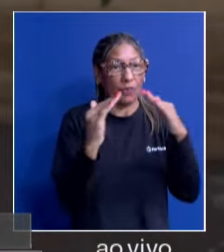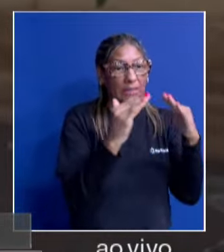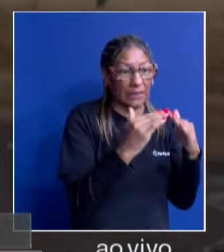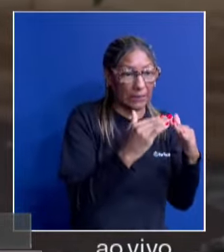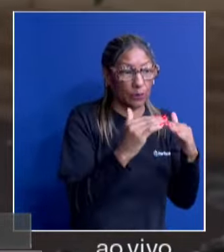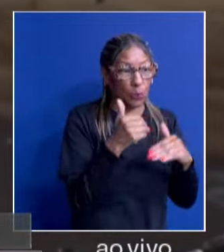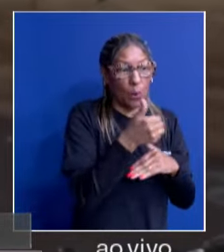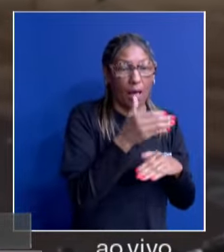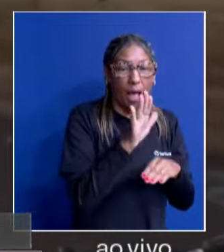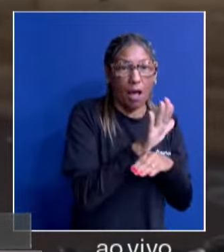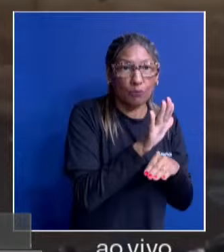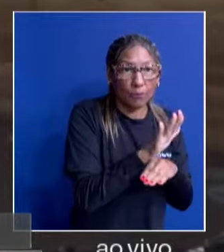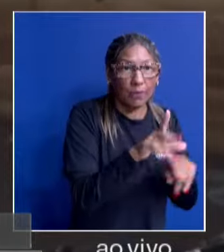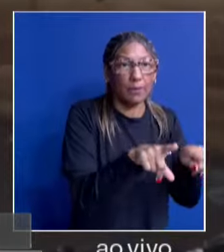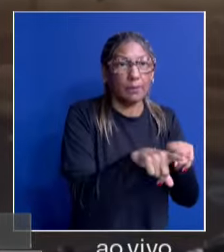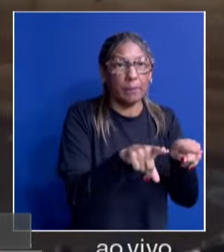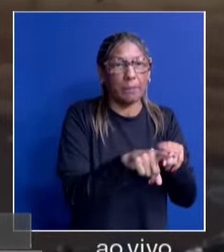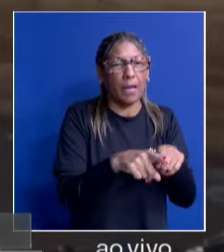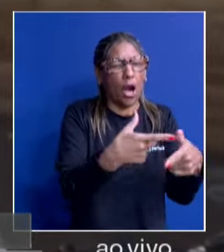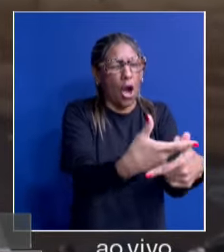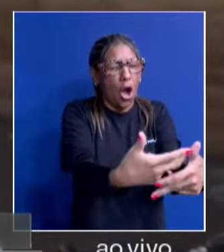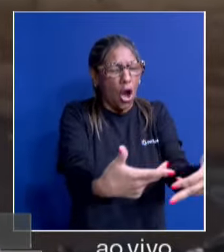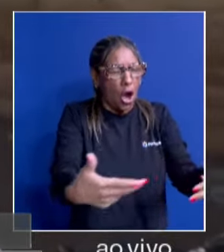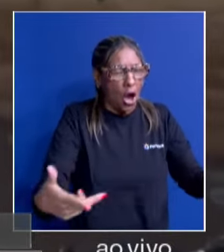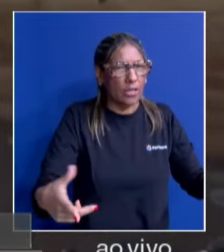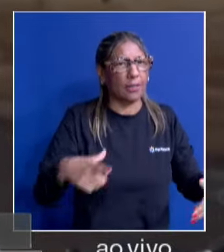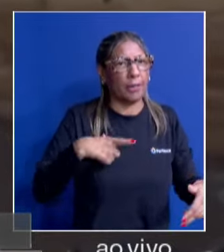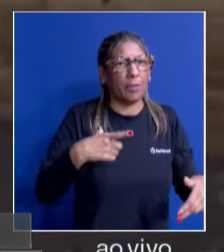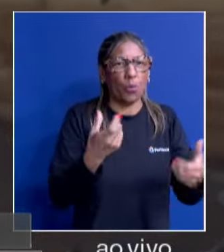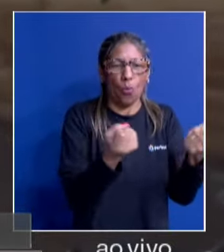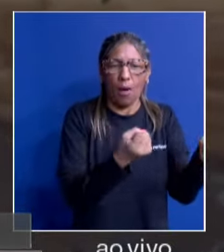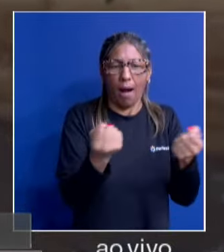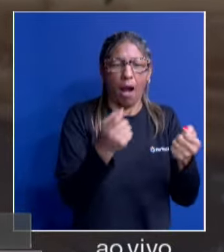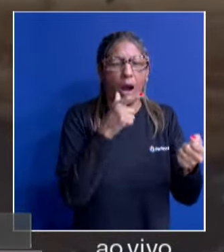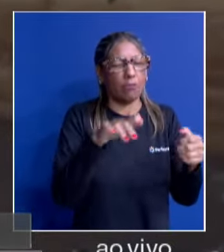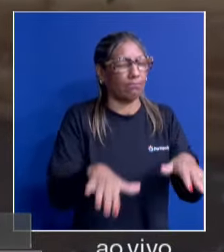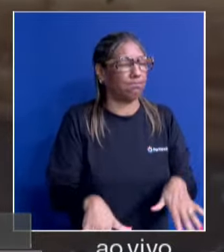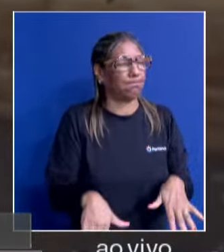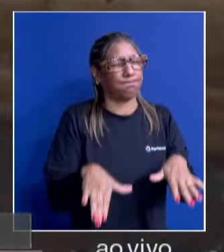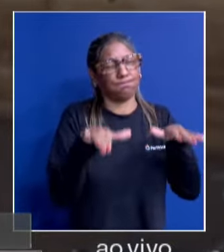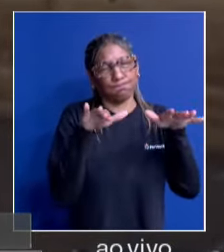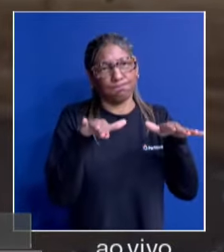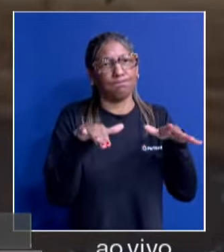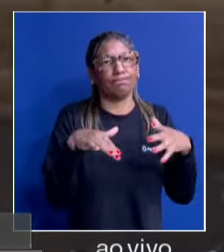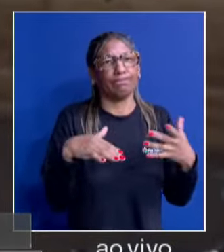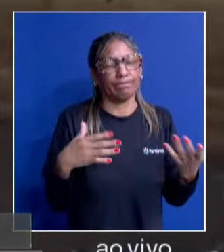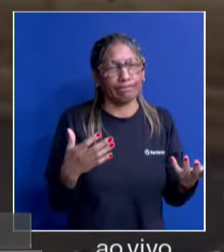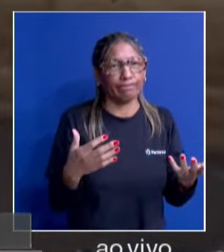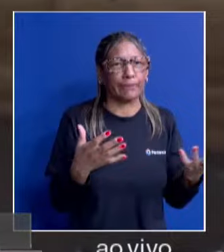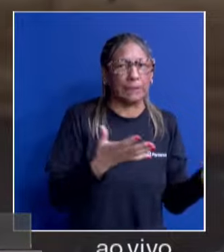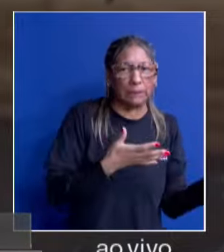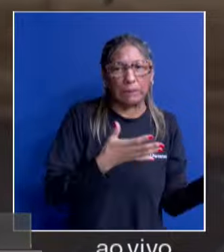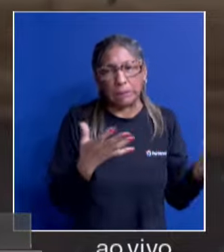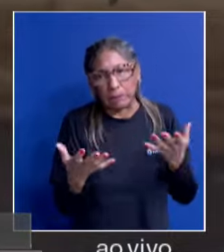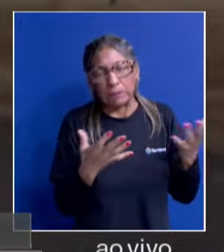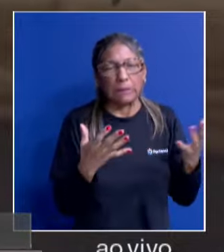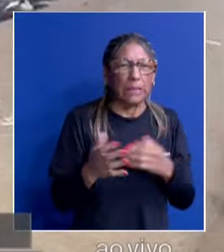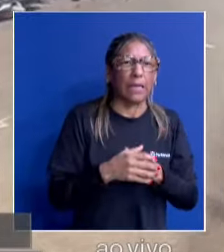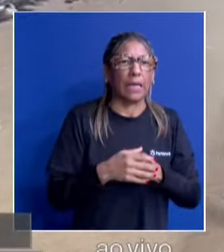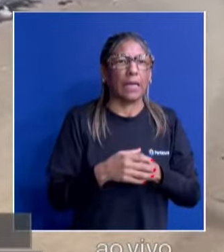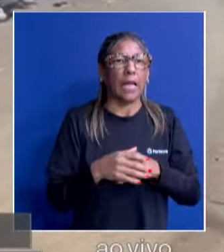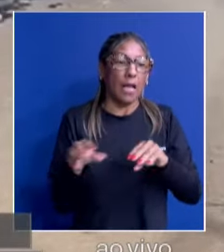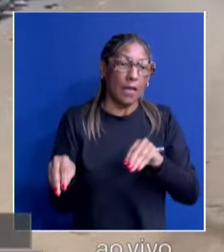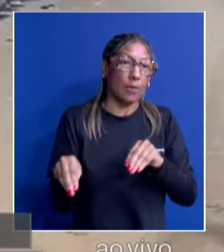bichinhos para ajudar. A estava ocupando com as coisas, tentando salvar alguma coisa. O carro também ficou embaixo d'água. Então, nesse meio tempo dele ir, ver como as coisas estão,